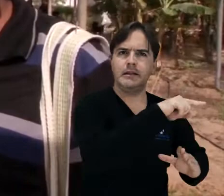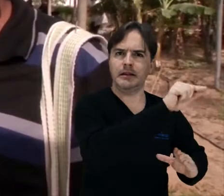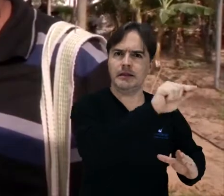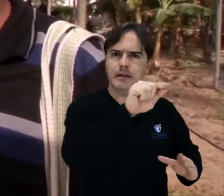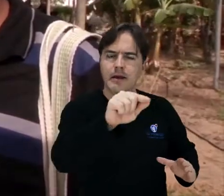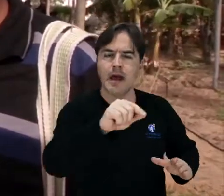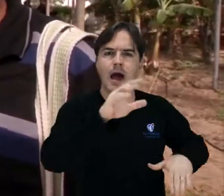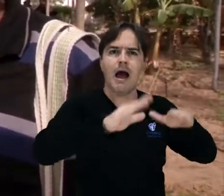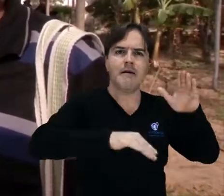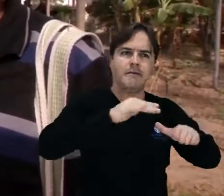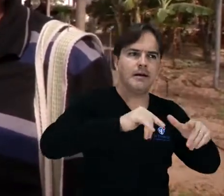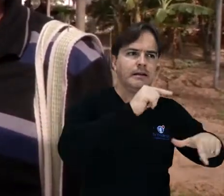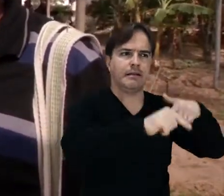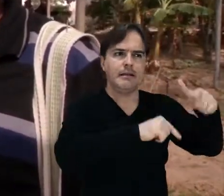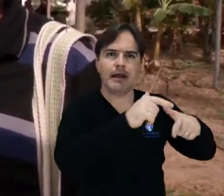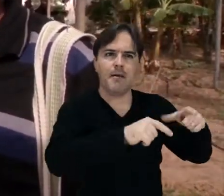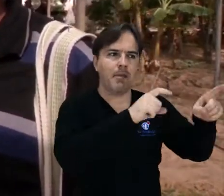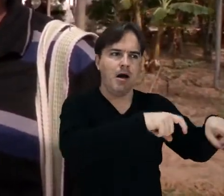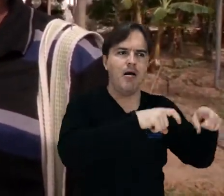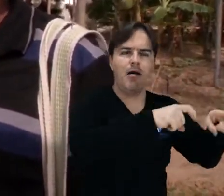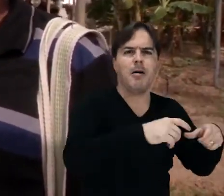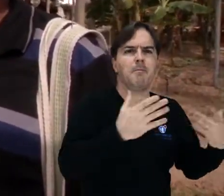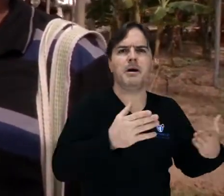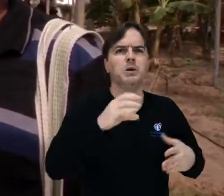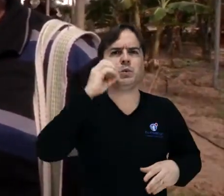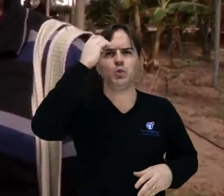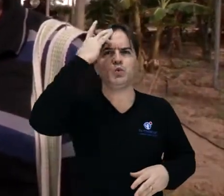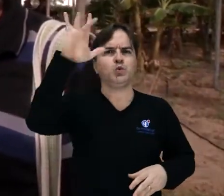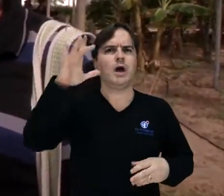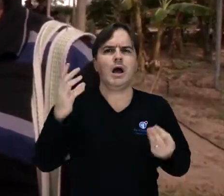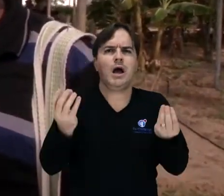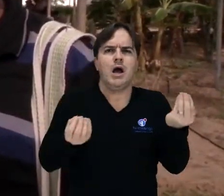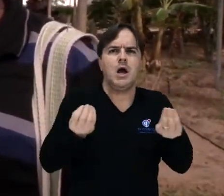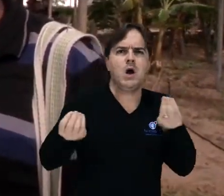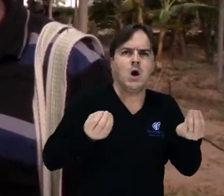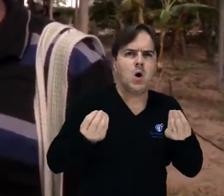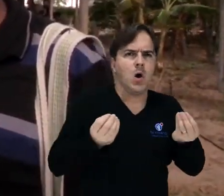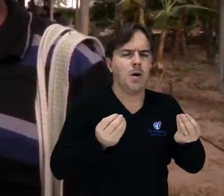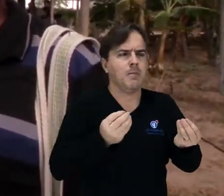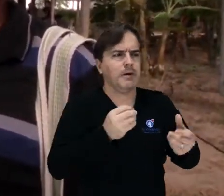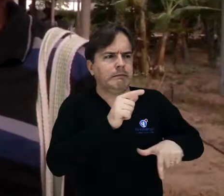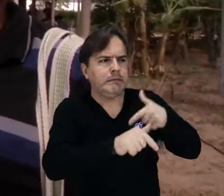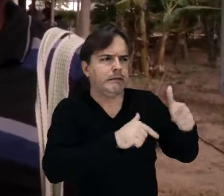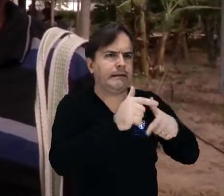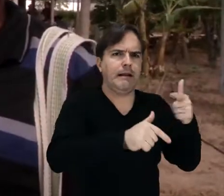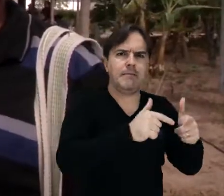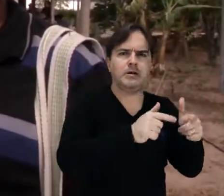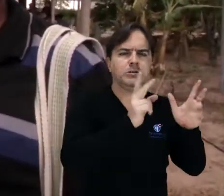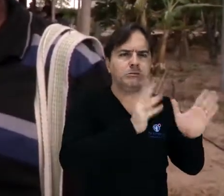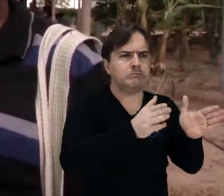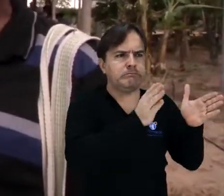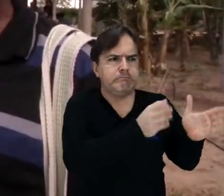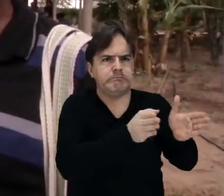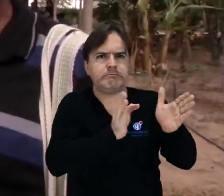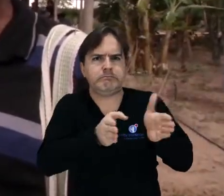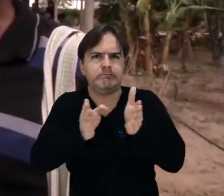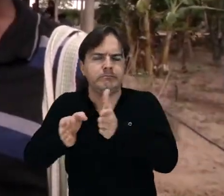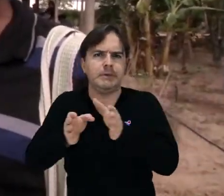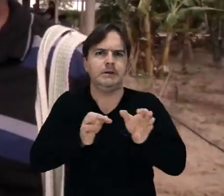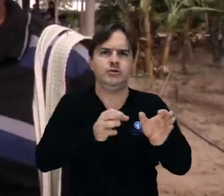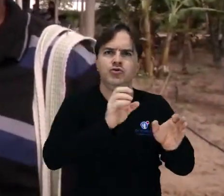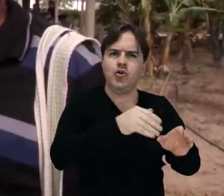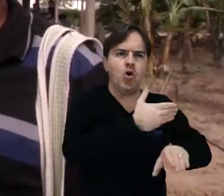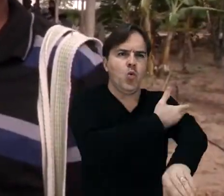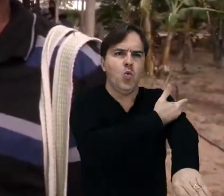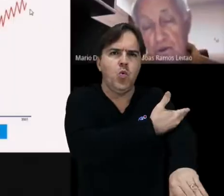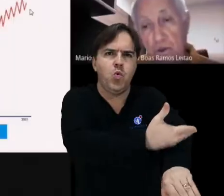às vezes trabalham diretamente com a roça, mas não estão sabendo trabalhar. Se aderir, fica habituado a fazer